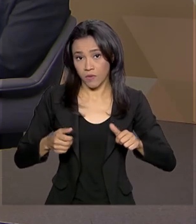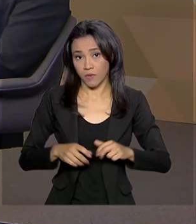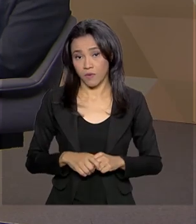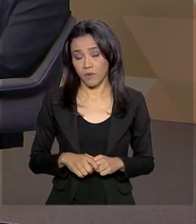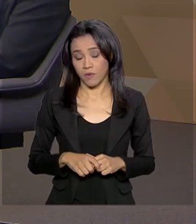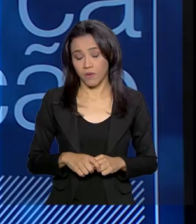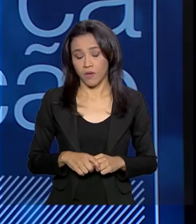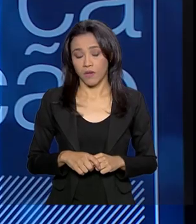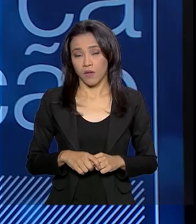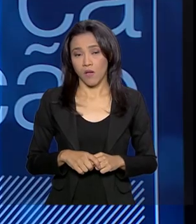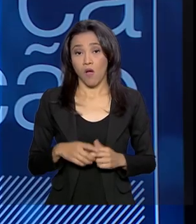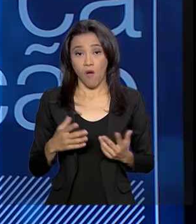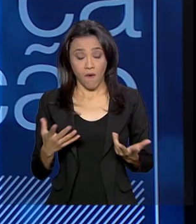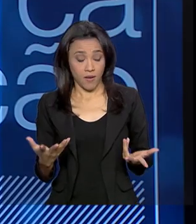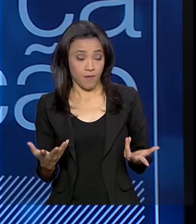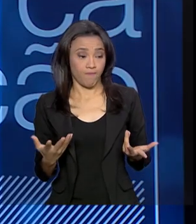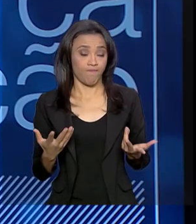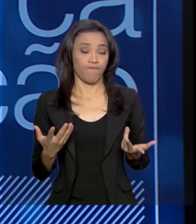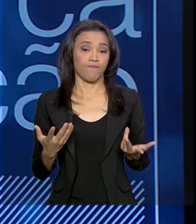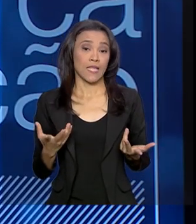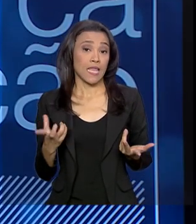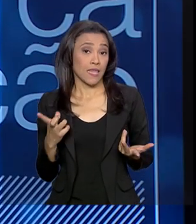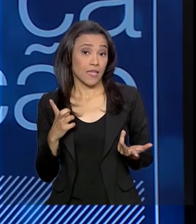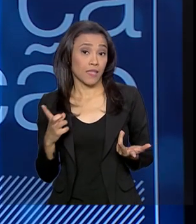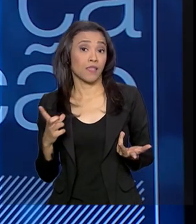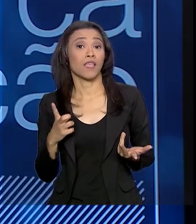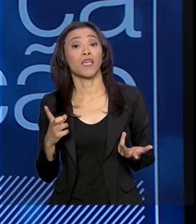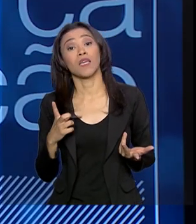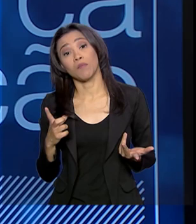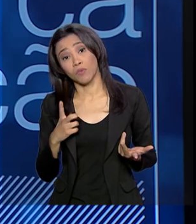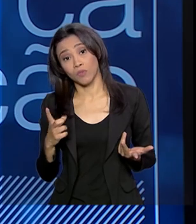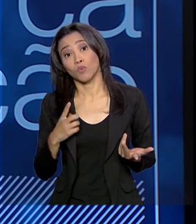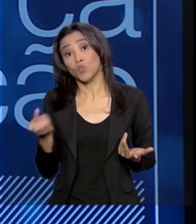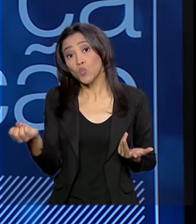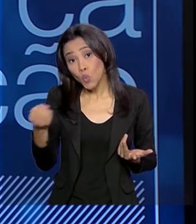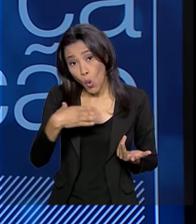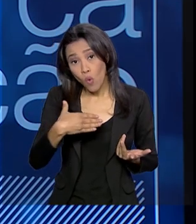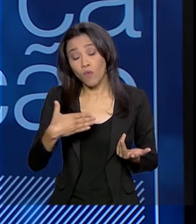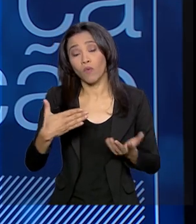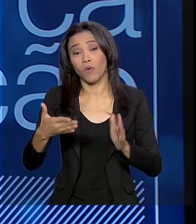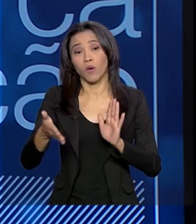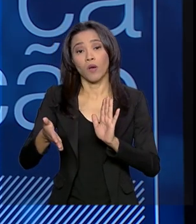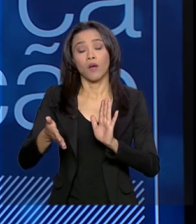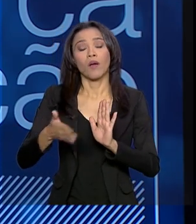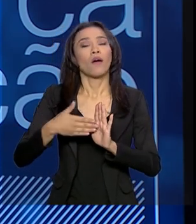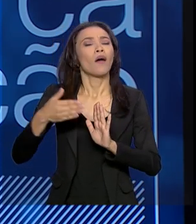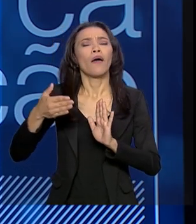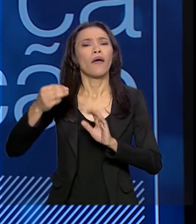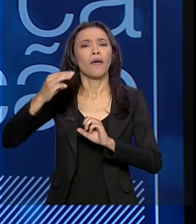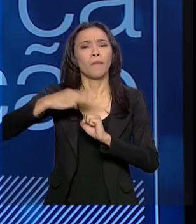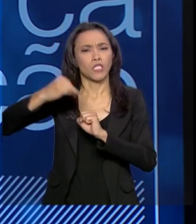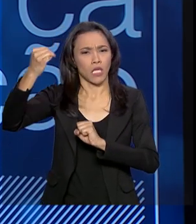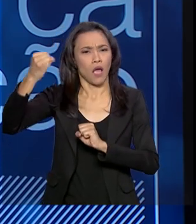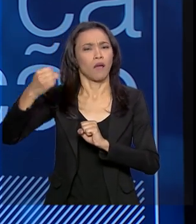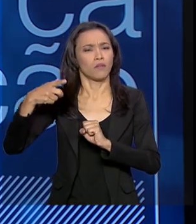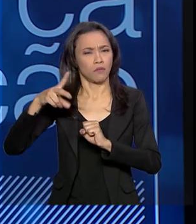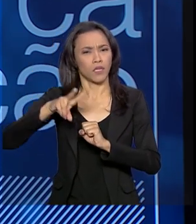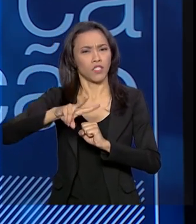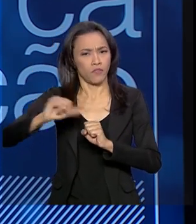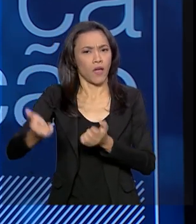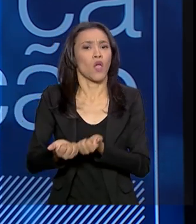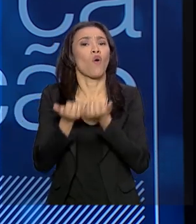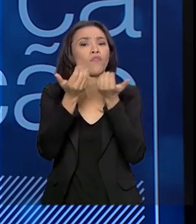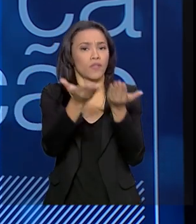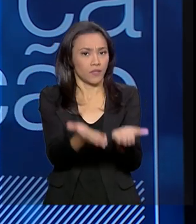Olha, a gente tem um novo programa de mestrado, que vai ser o Prof. Inclusão, que a gente vai oferecer